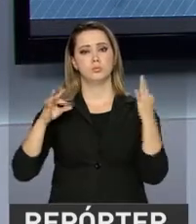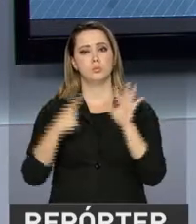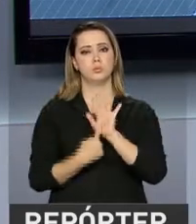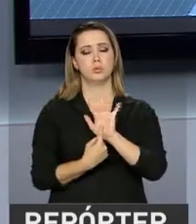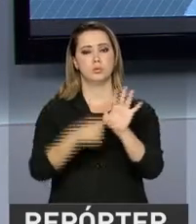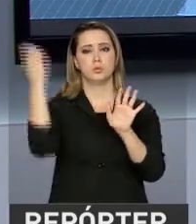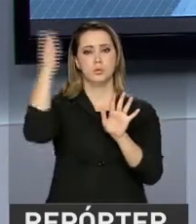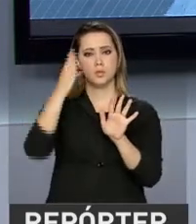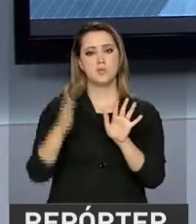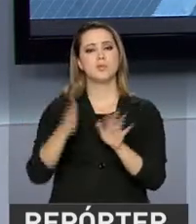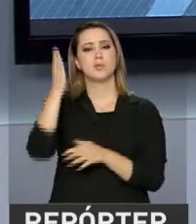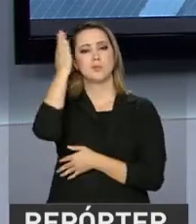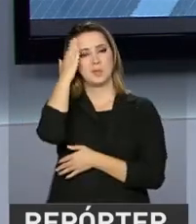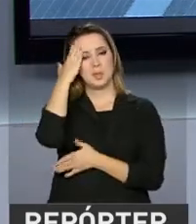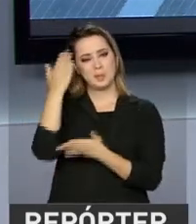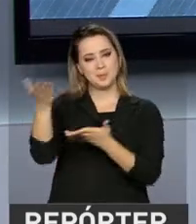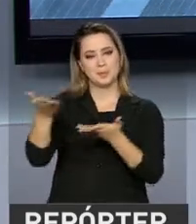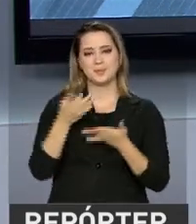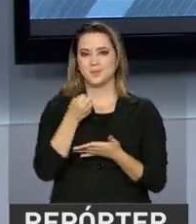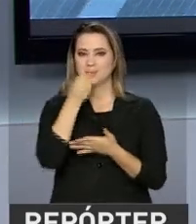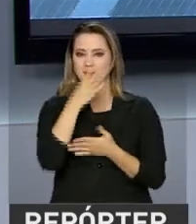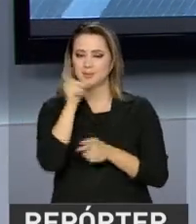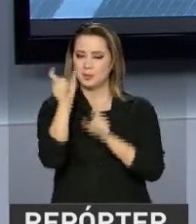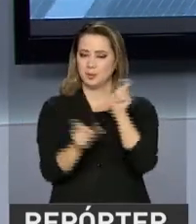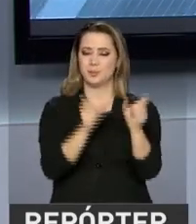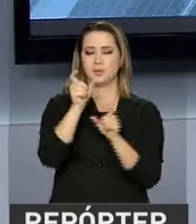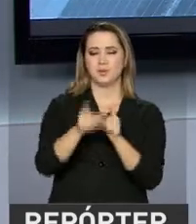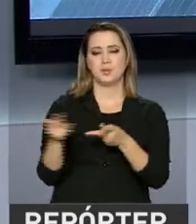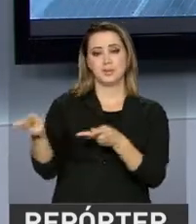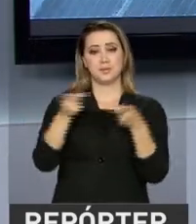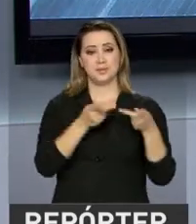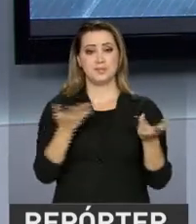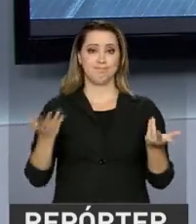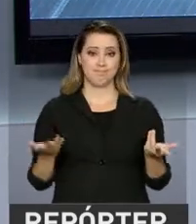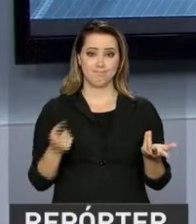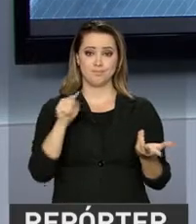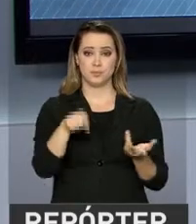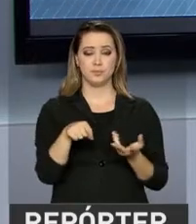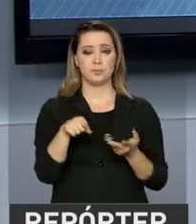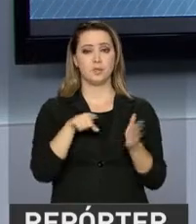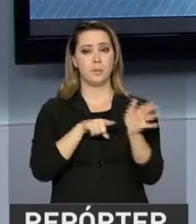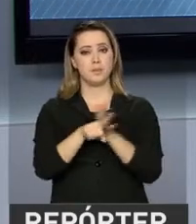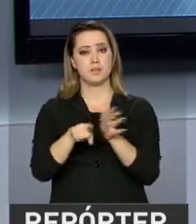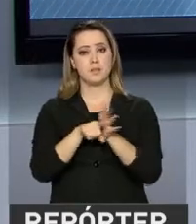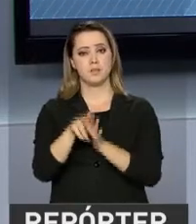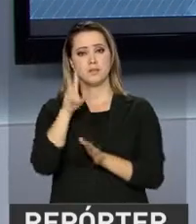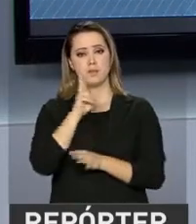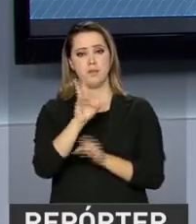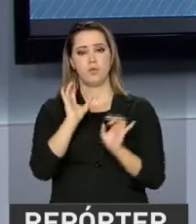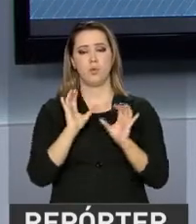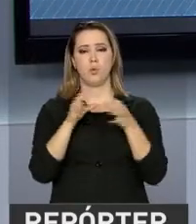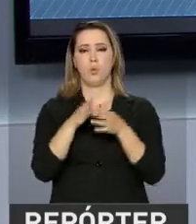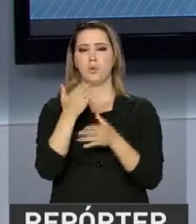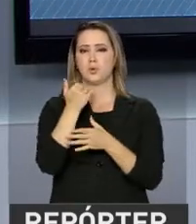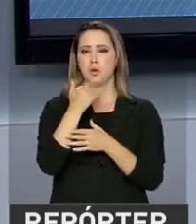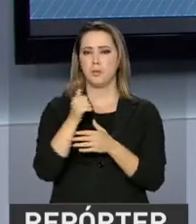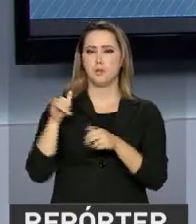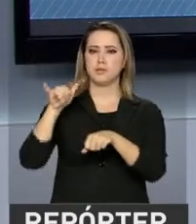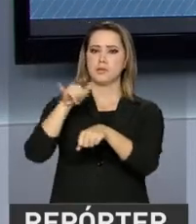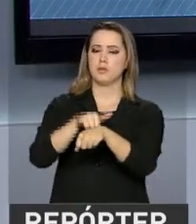Brasil sabe receber bem os turistas que passam por nossas cidades. O levantamento avaliou os setores como gastronomia,